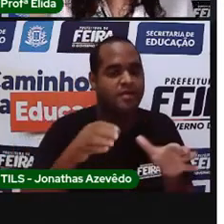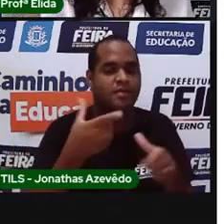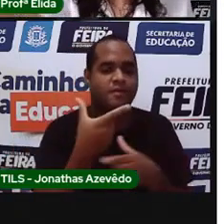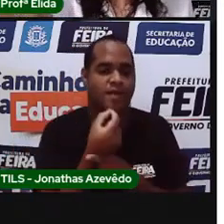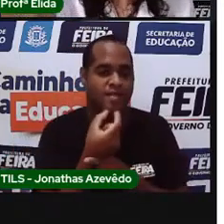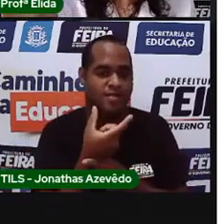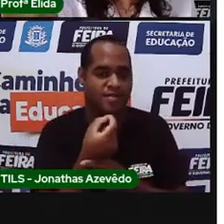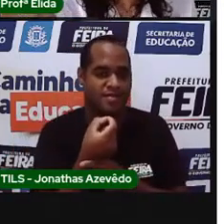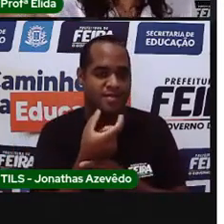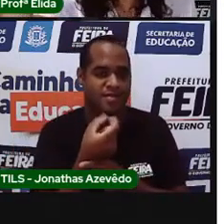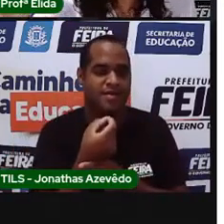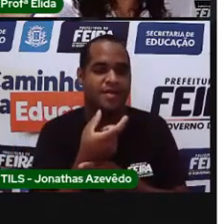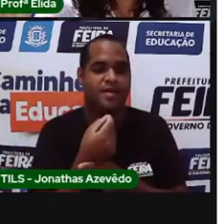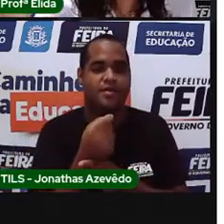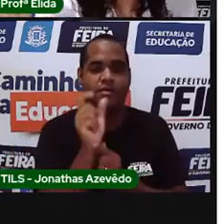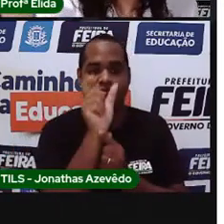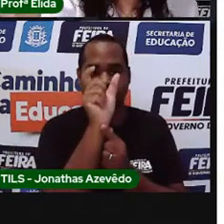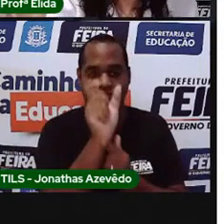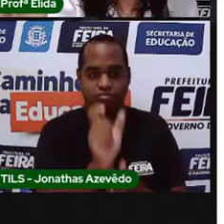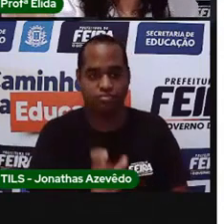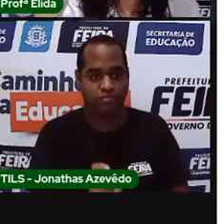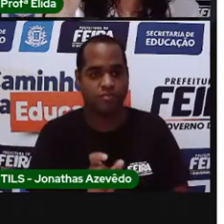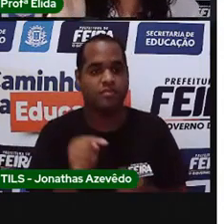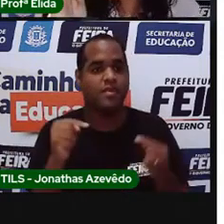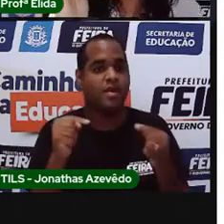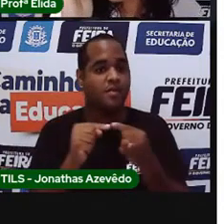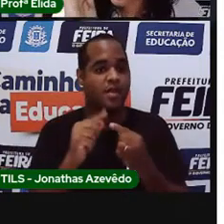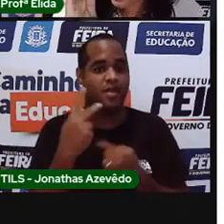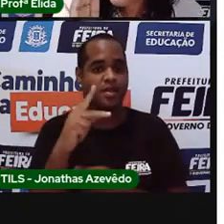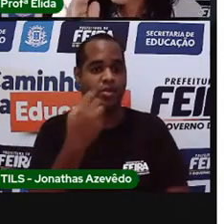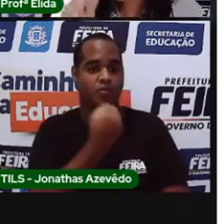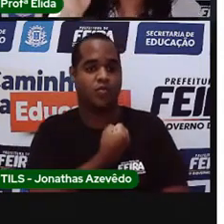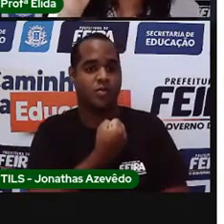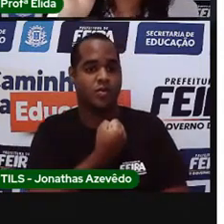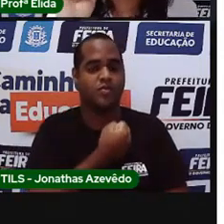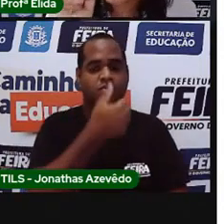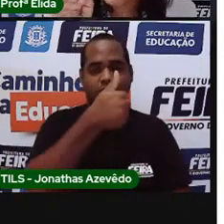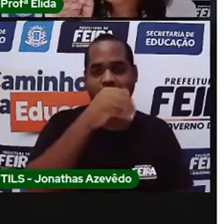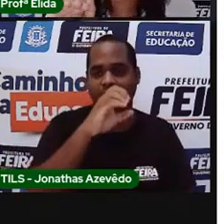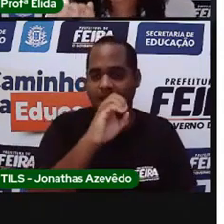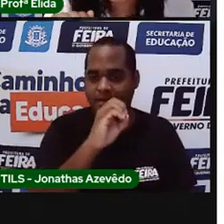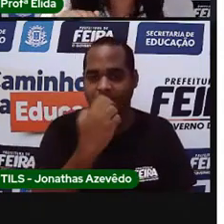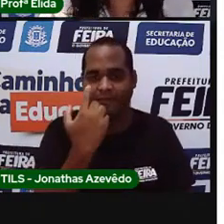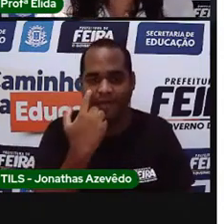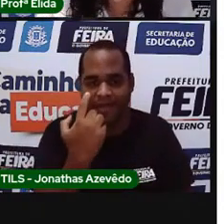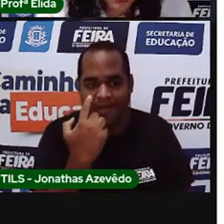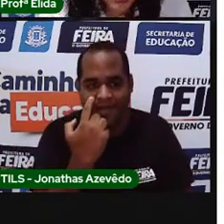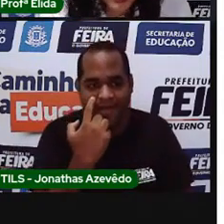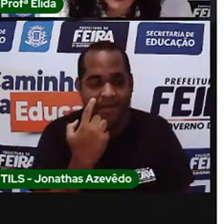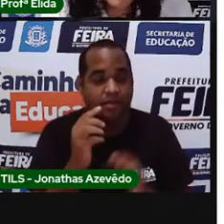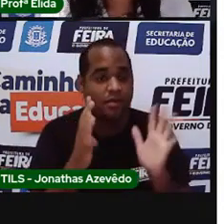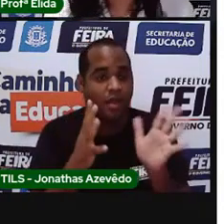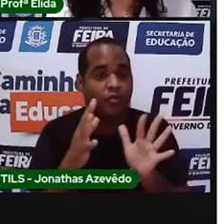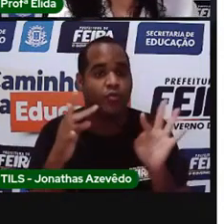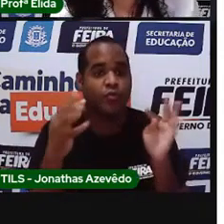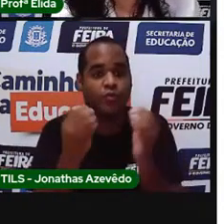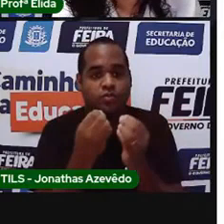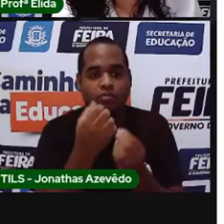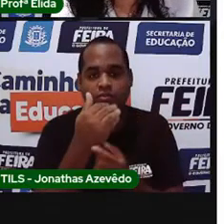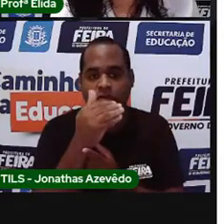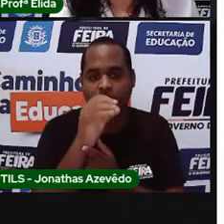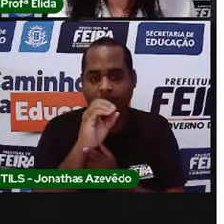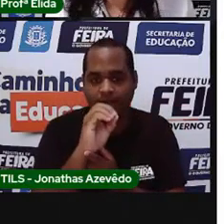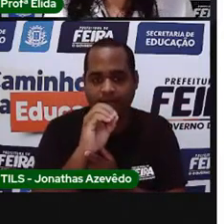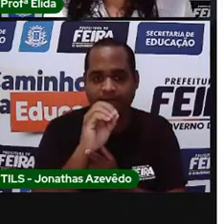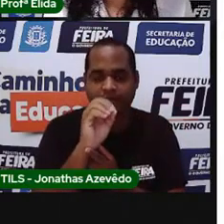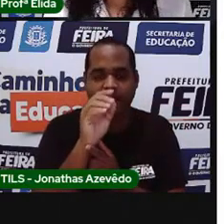Nessa coluna que tem o número 10, todos esses números, eles